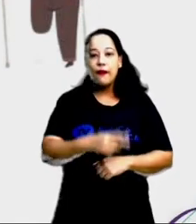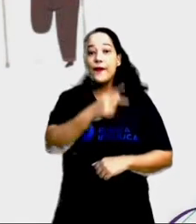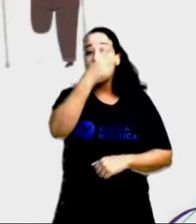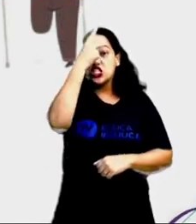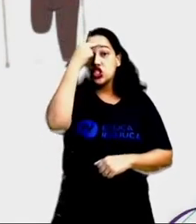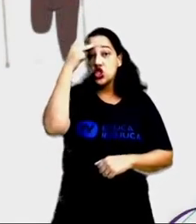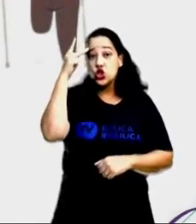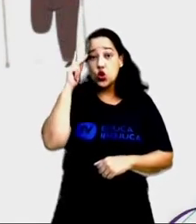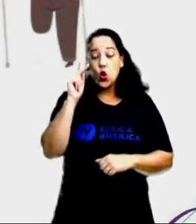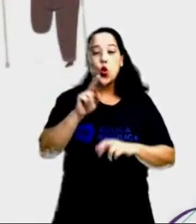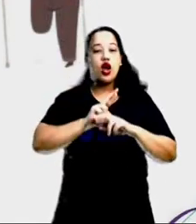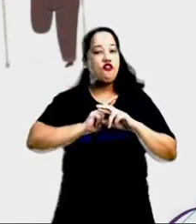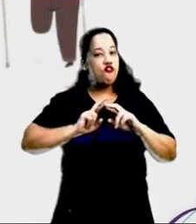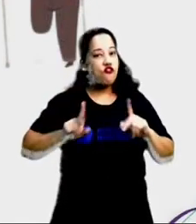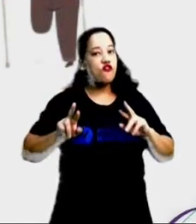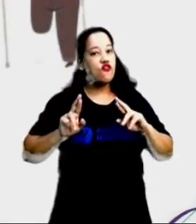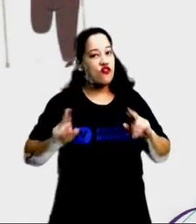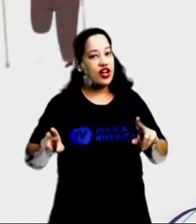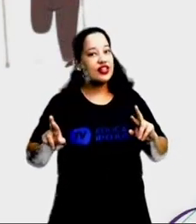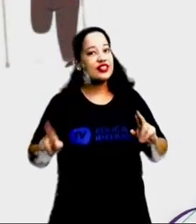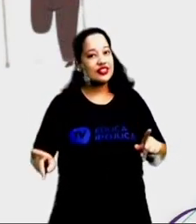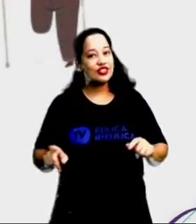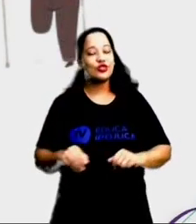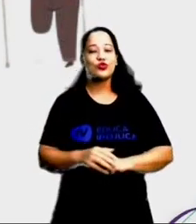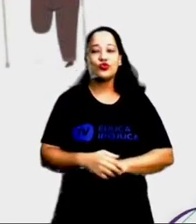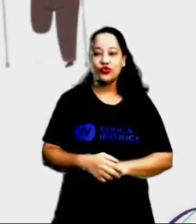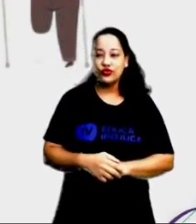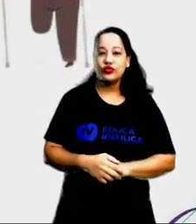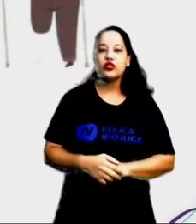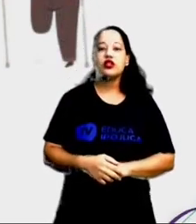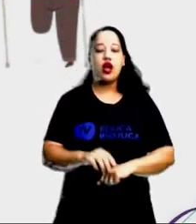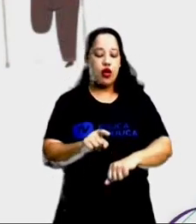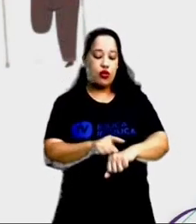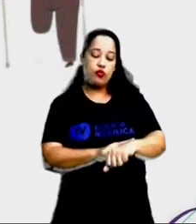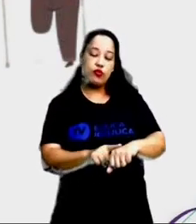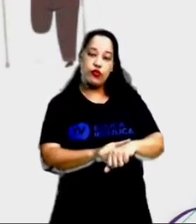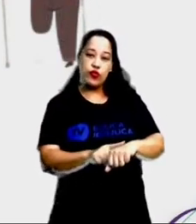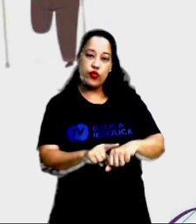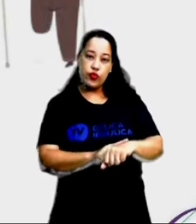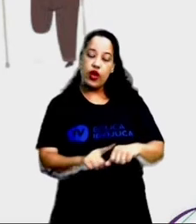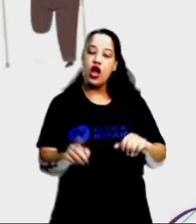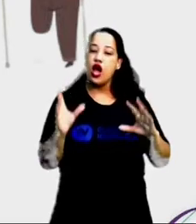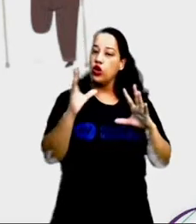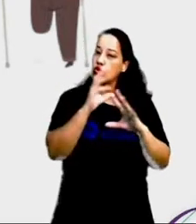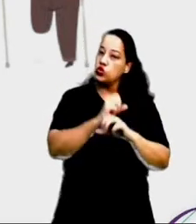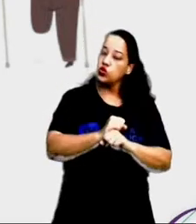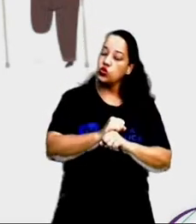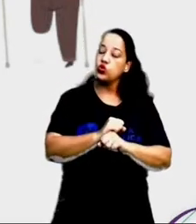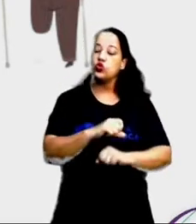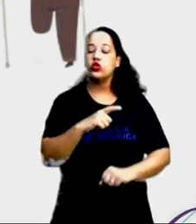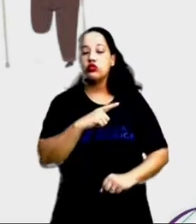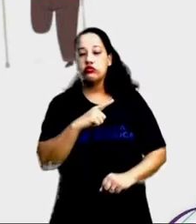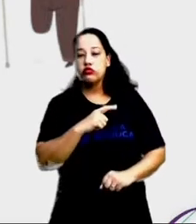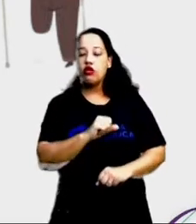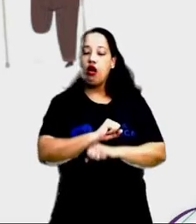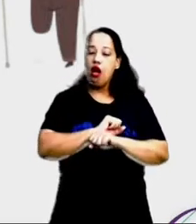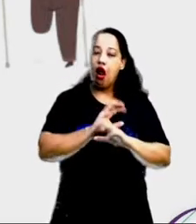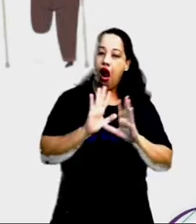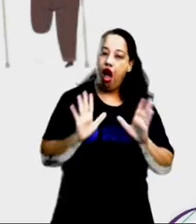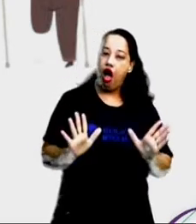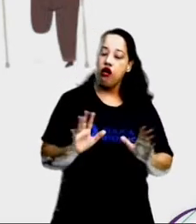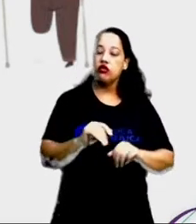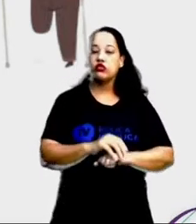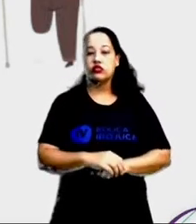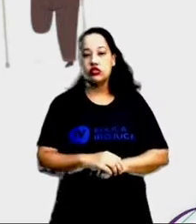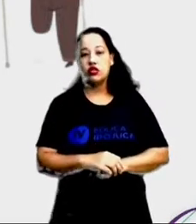diferentes. Está vendo pessoas da pele escura, está vendo pessoas da pele clara,